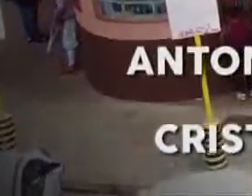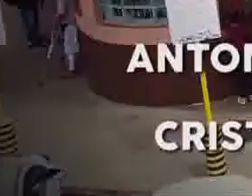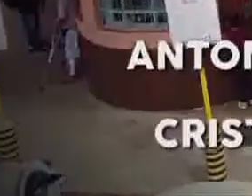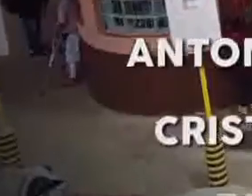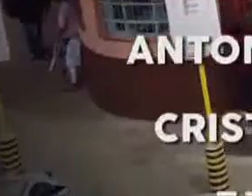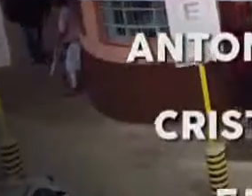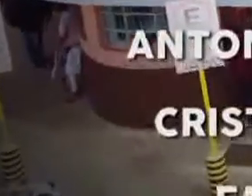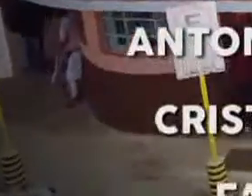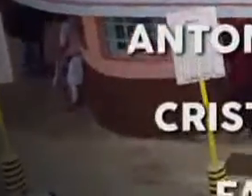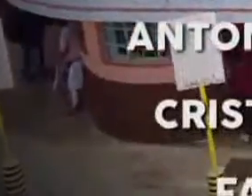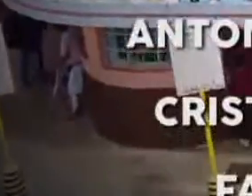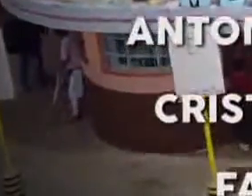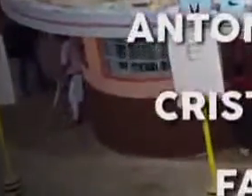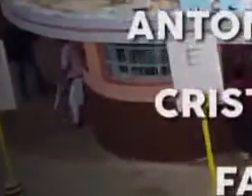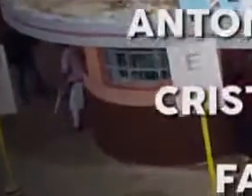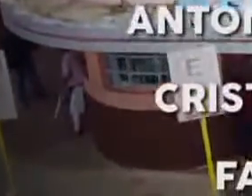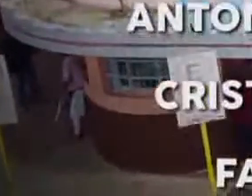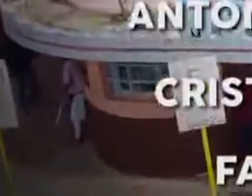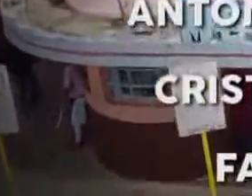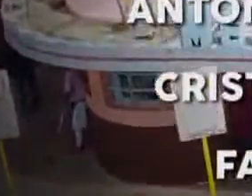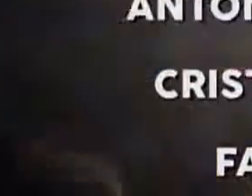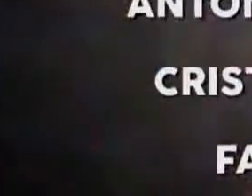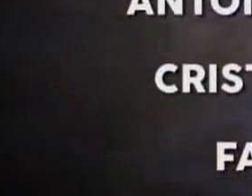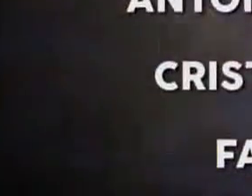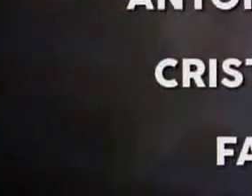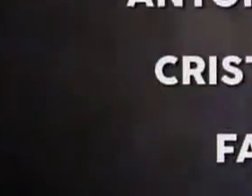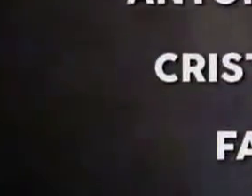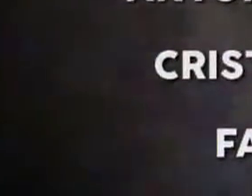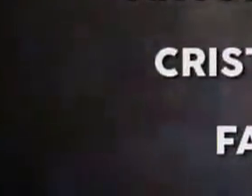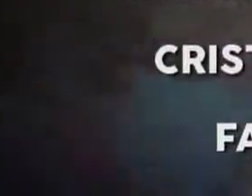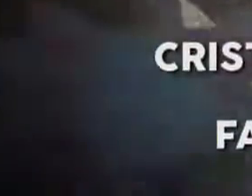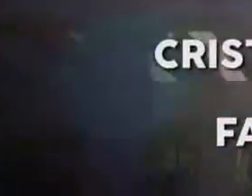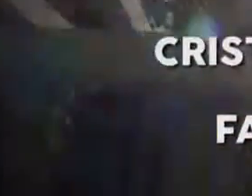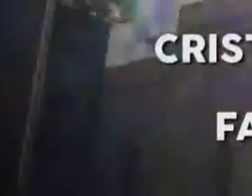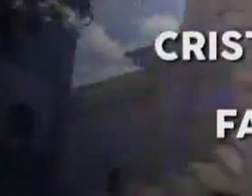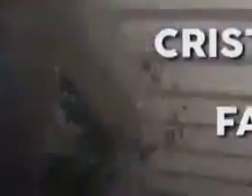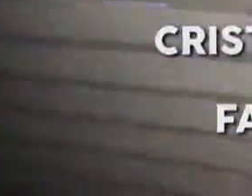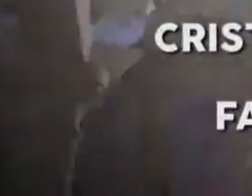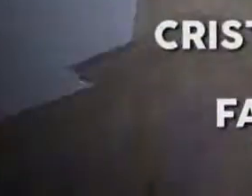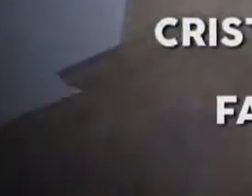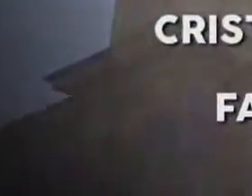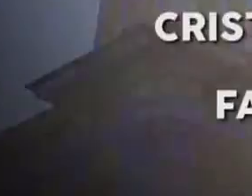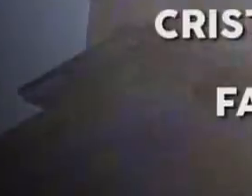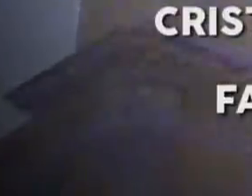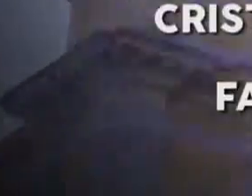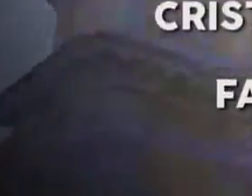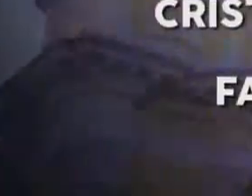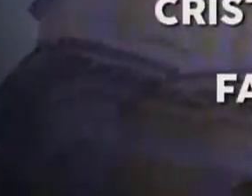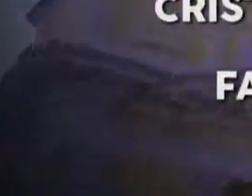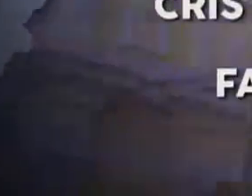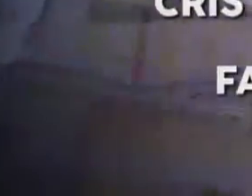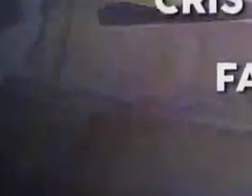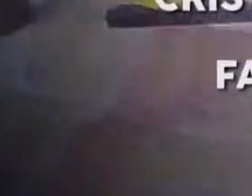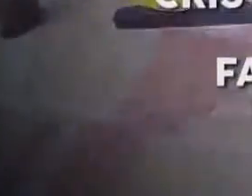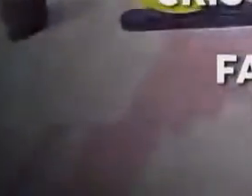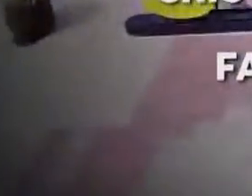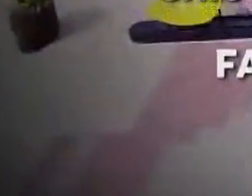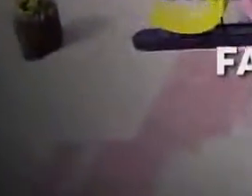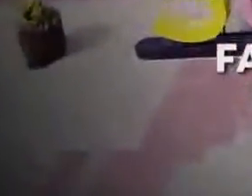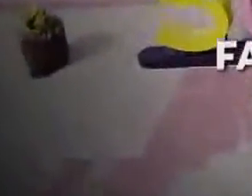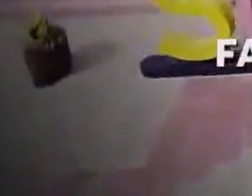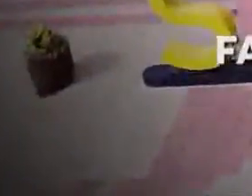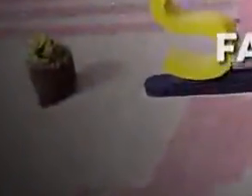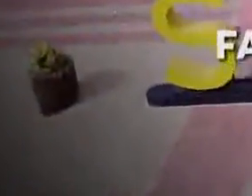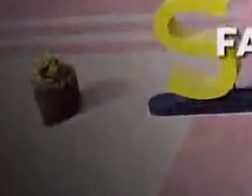amor e esperança a terra desce sem teu famoso céu visão e límpido a